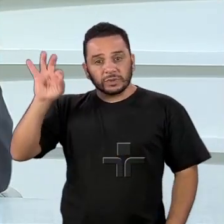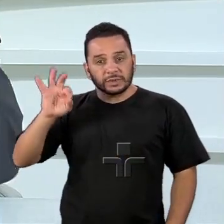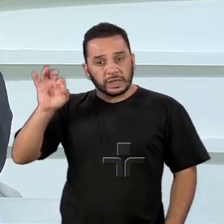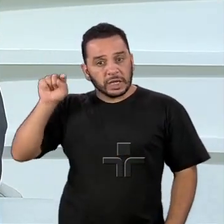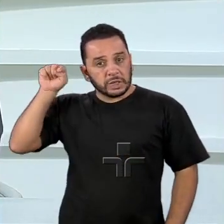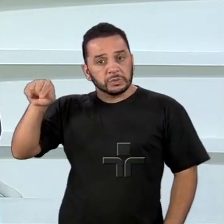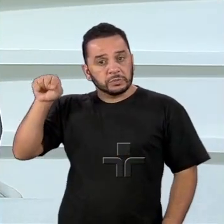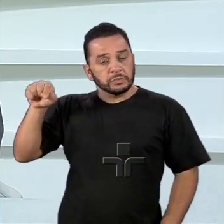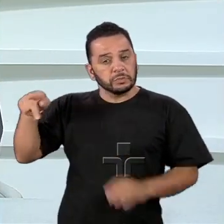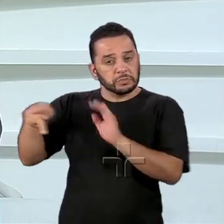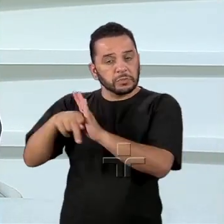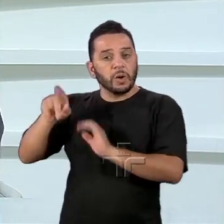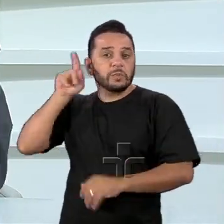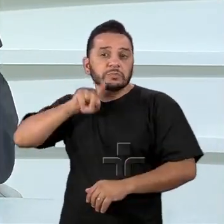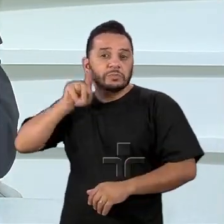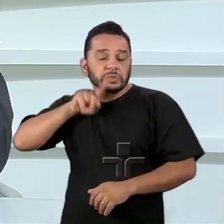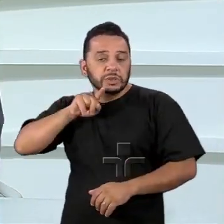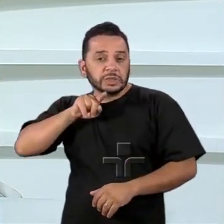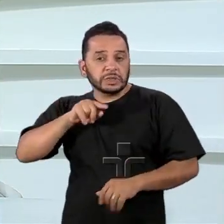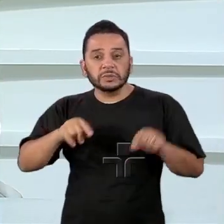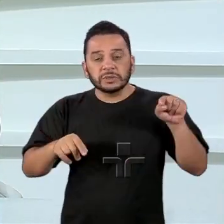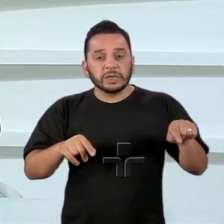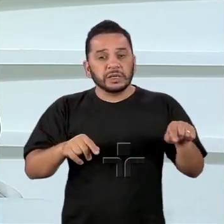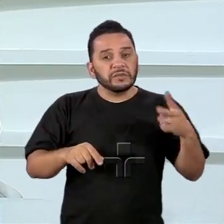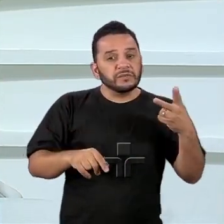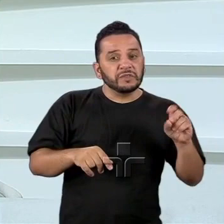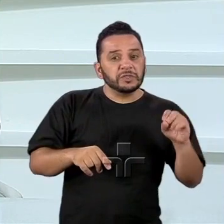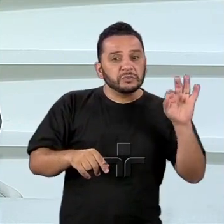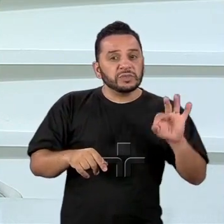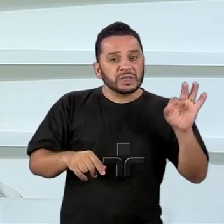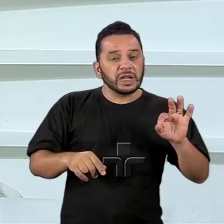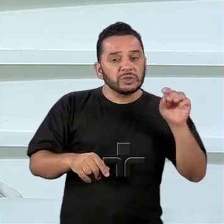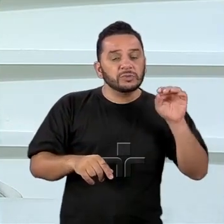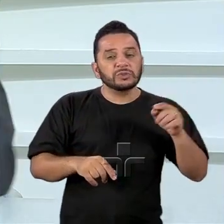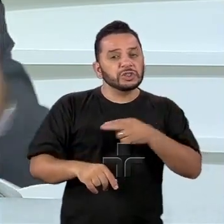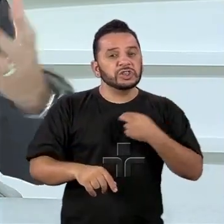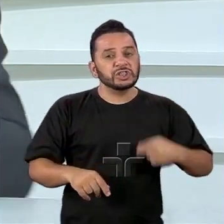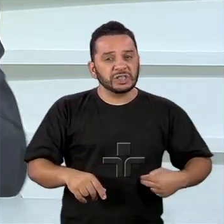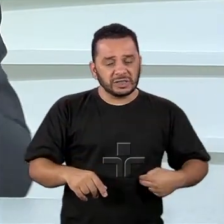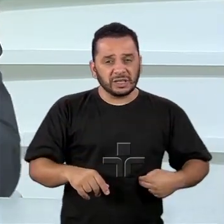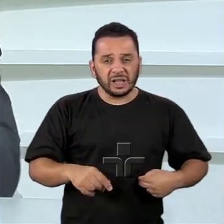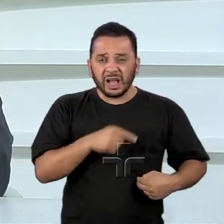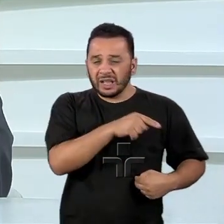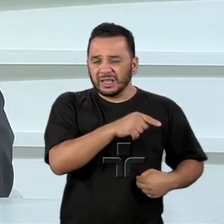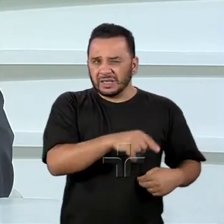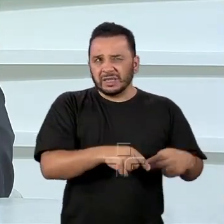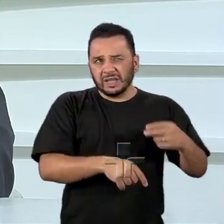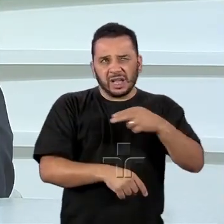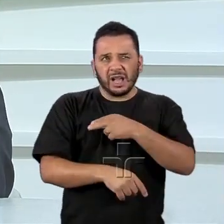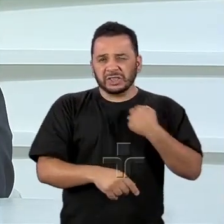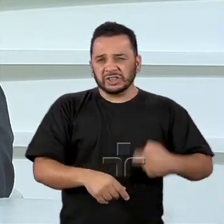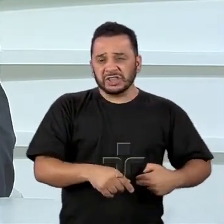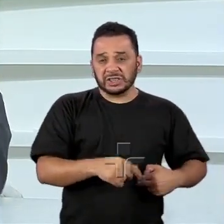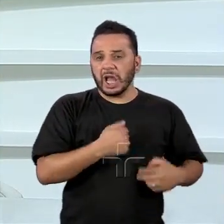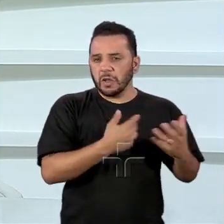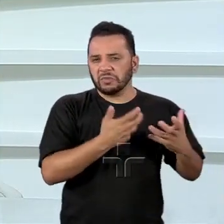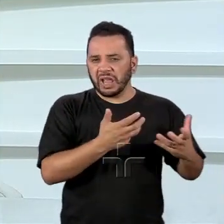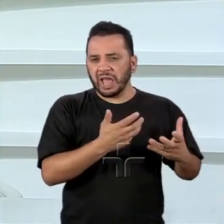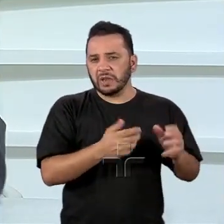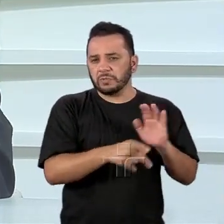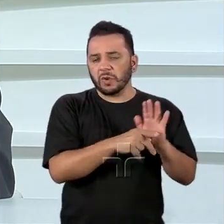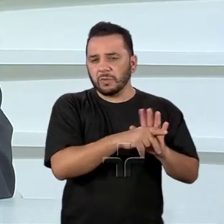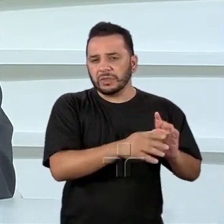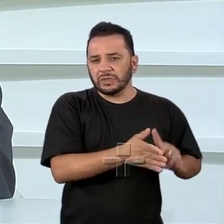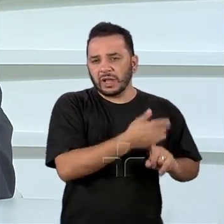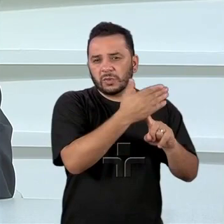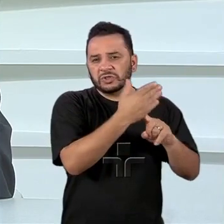montar minhas próprias empresas, eu posso montar minha própria tecnologia, fazer minha própria aliança, isso gera uma disputa. Nessa disputa,